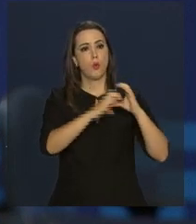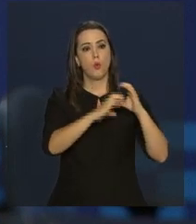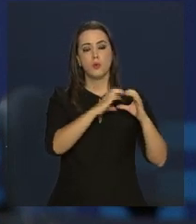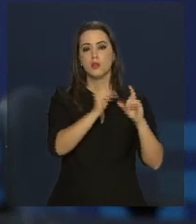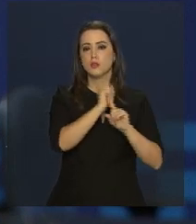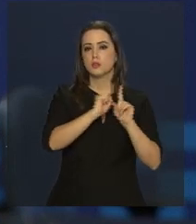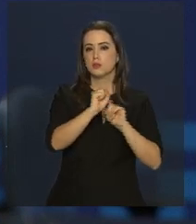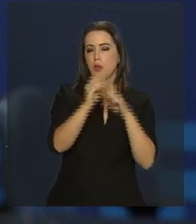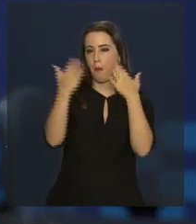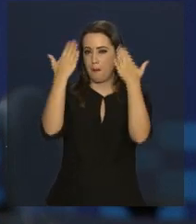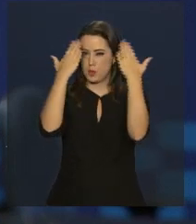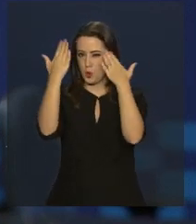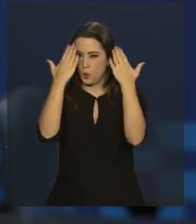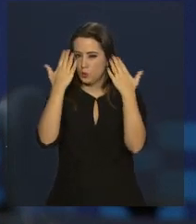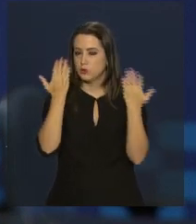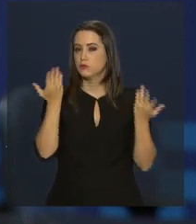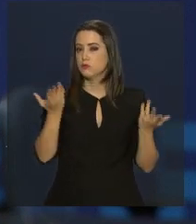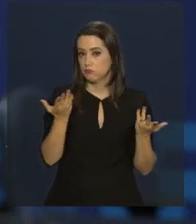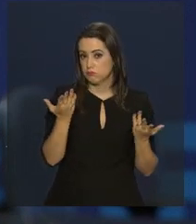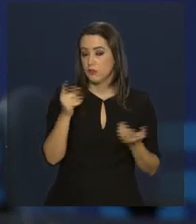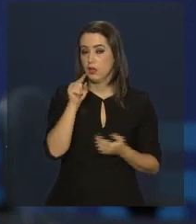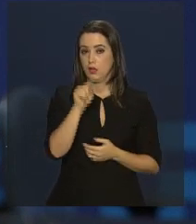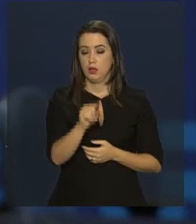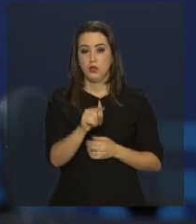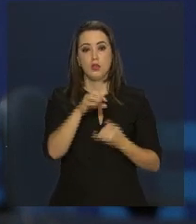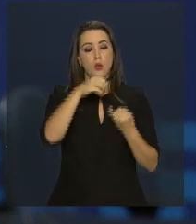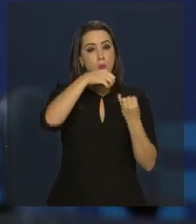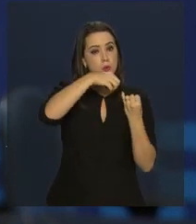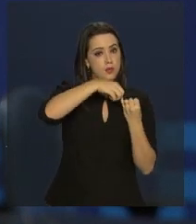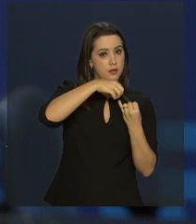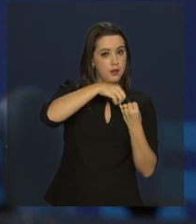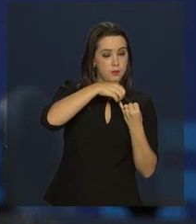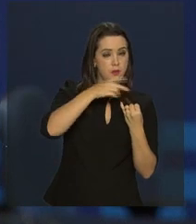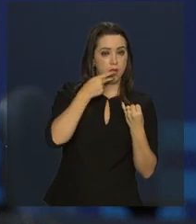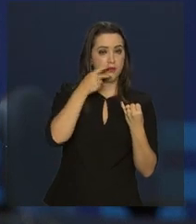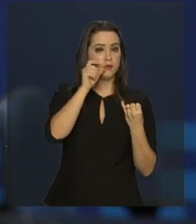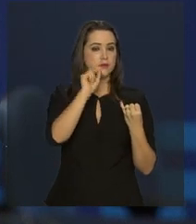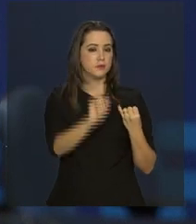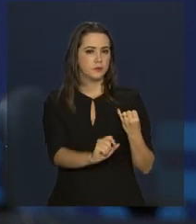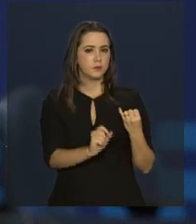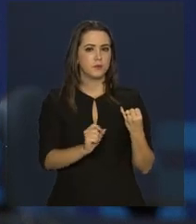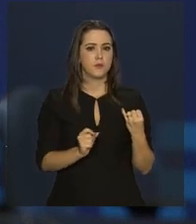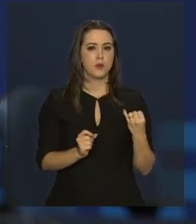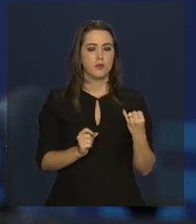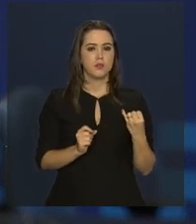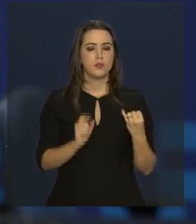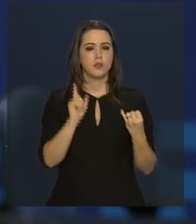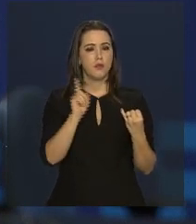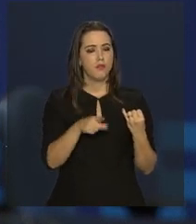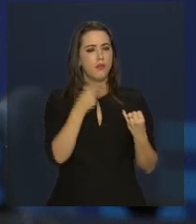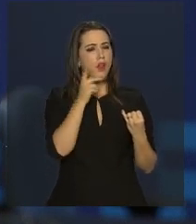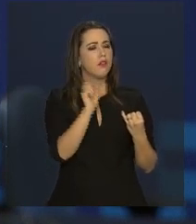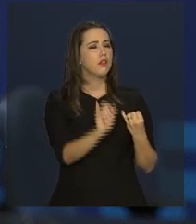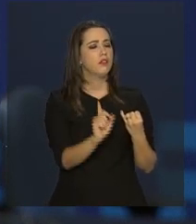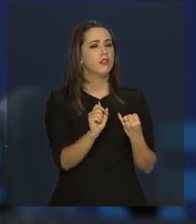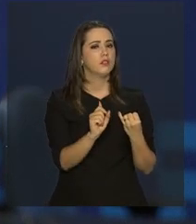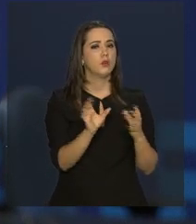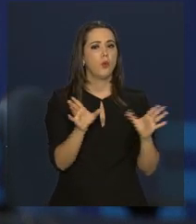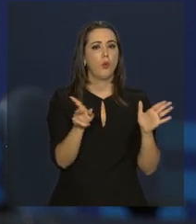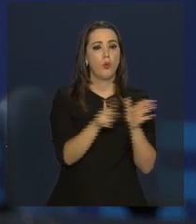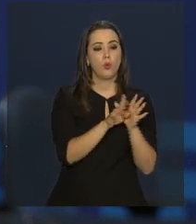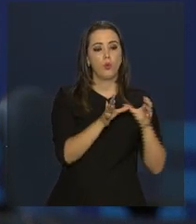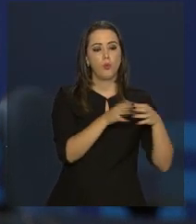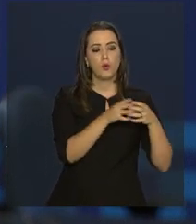psicologia. Segundo o Instituto Nacional de Estudos e Pesquisas Educacionais Anísio Teixeira, o INEP, órgão